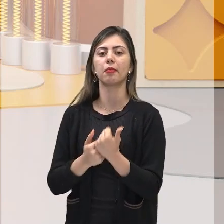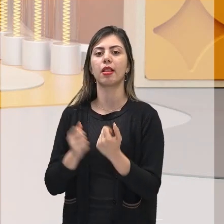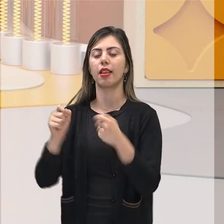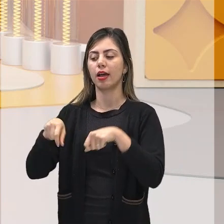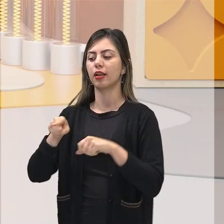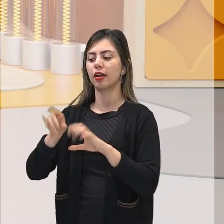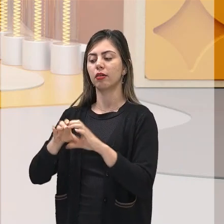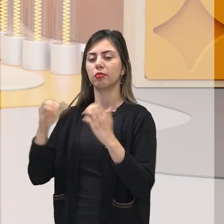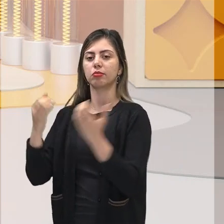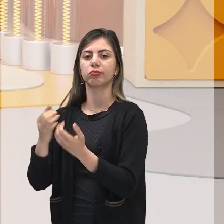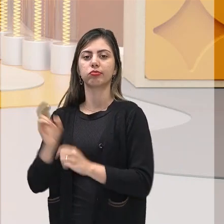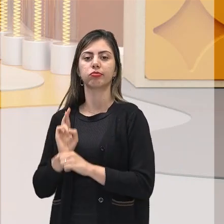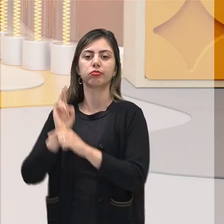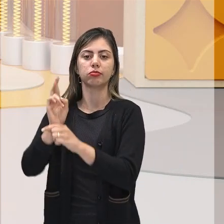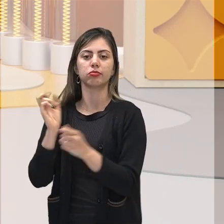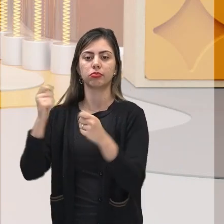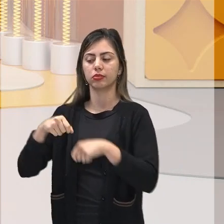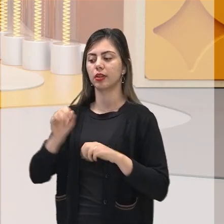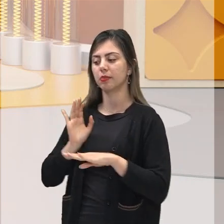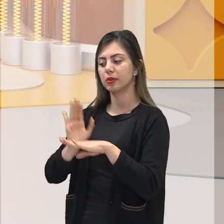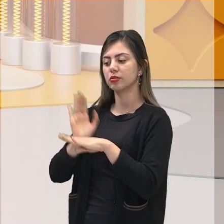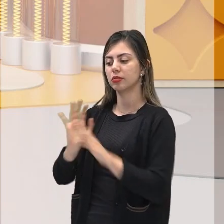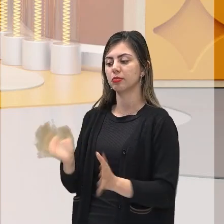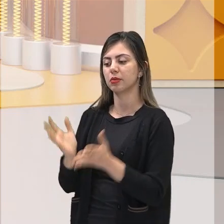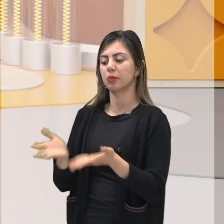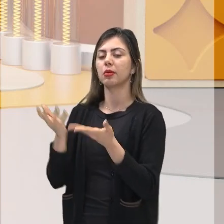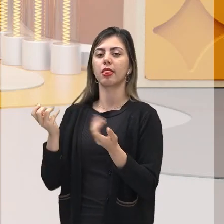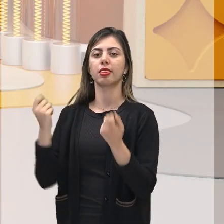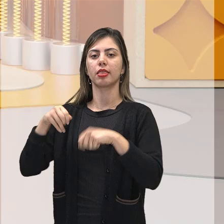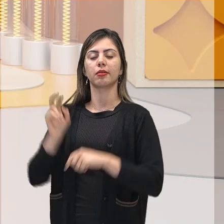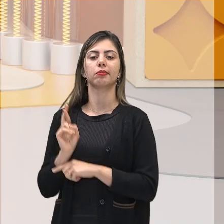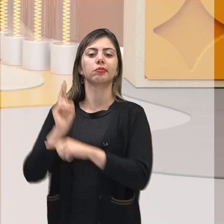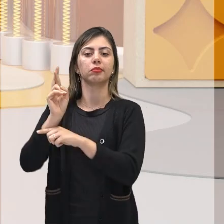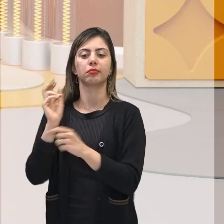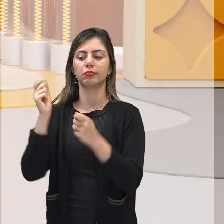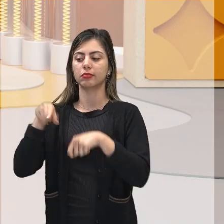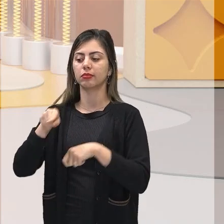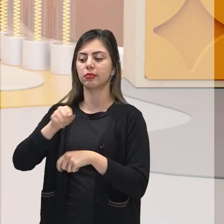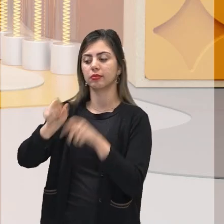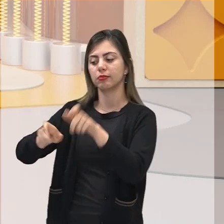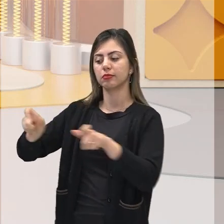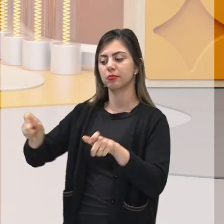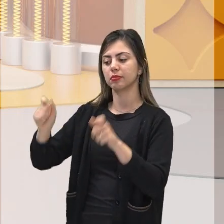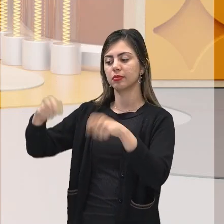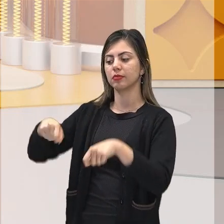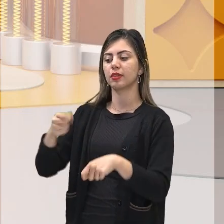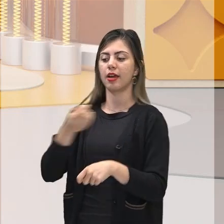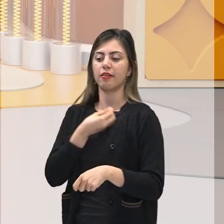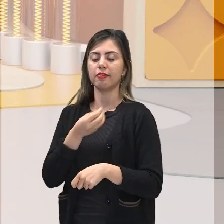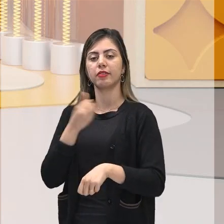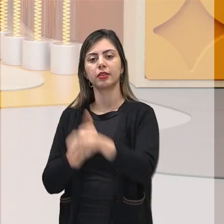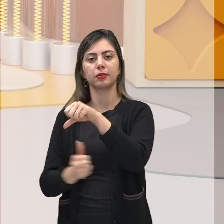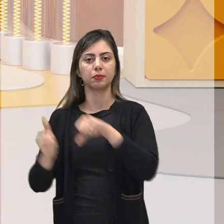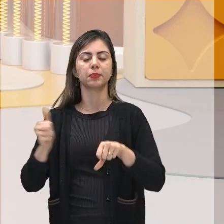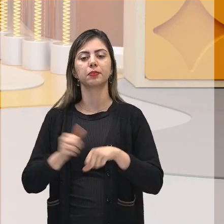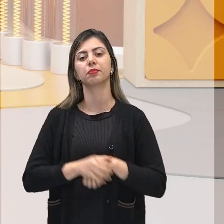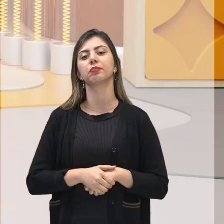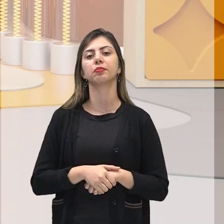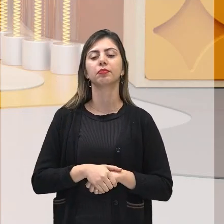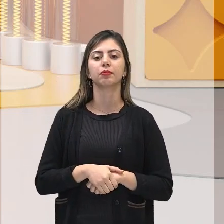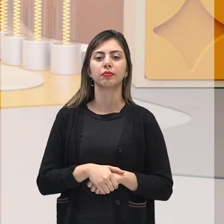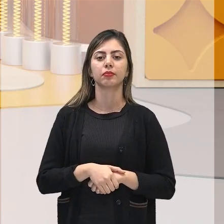no processo também de se autodesenvolver nessa liderança e levar outras pessoas a mudar suas situações de vida. Ok?